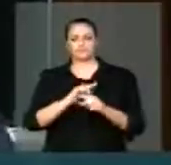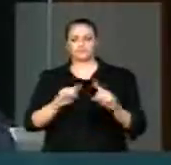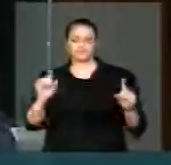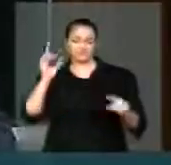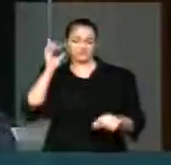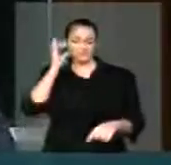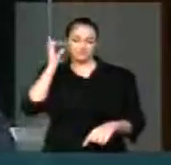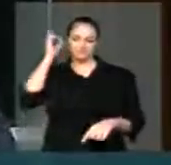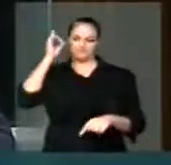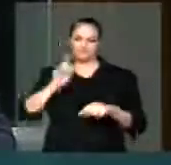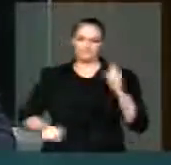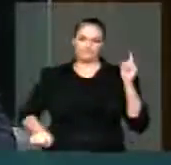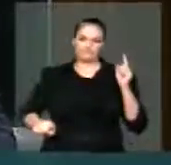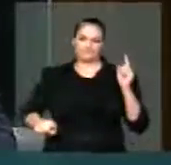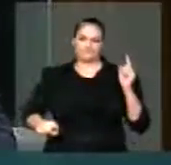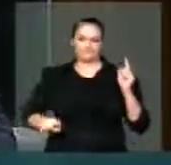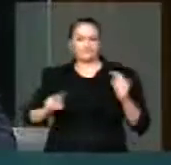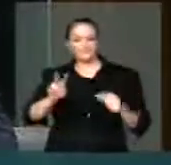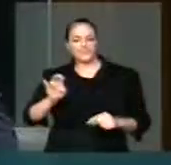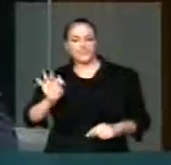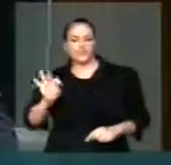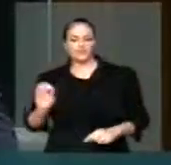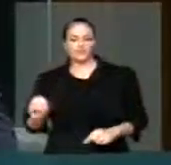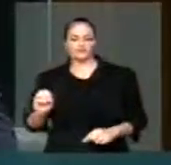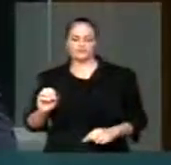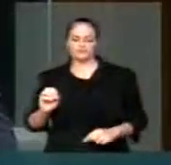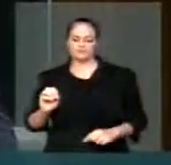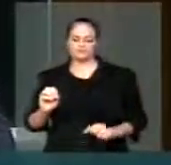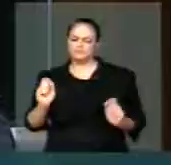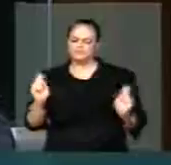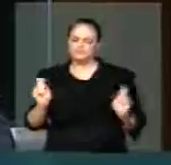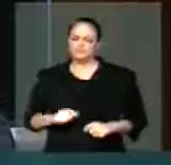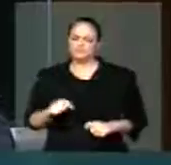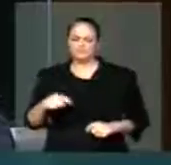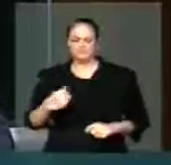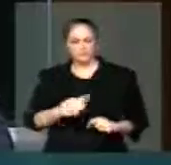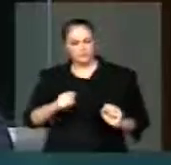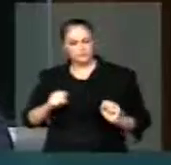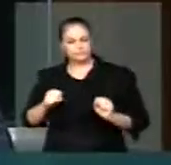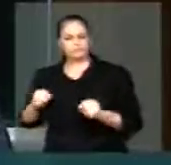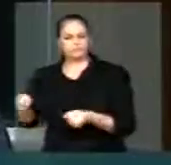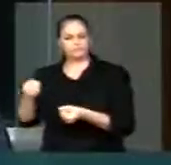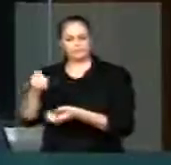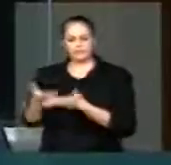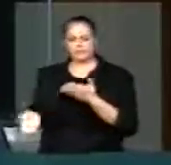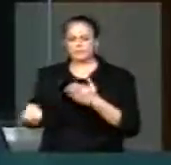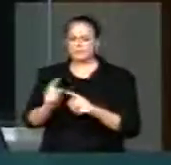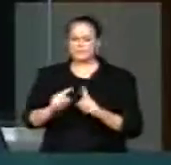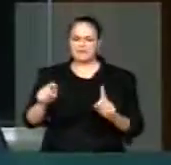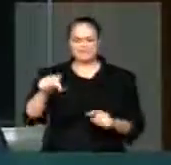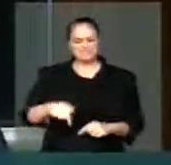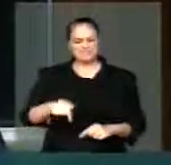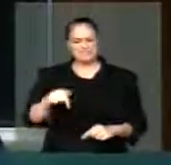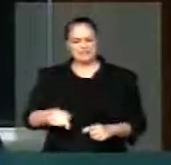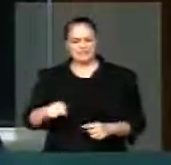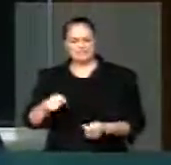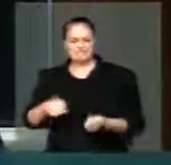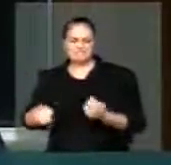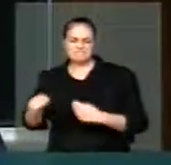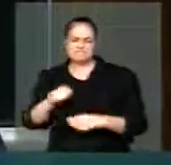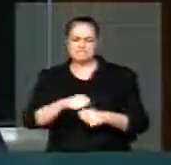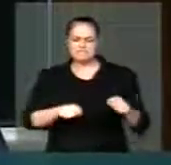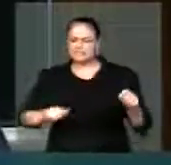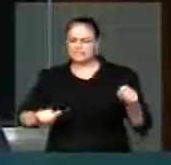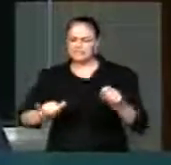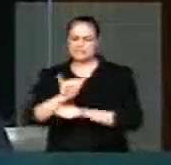veto. E o veto seria derrubado se não houvesse a manobra que houve aqui. A traição é público e